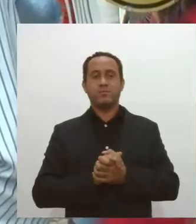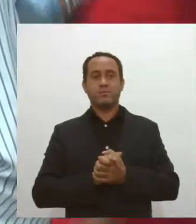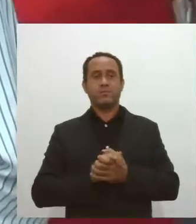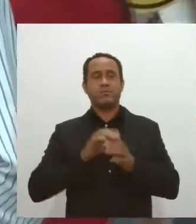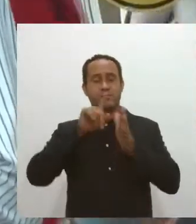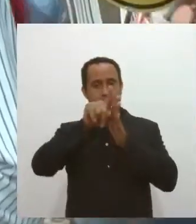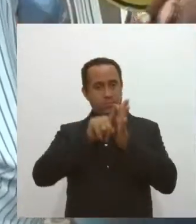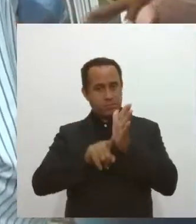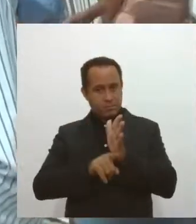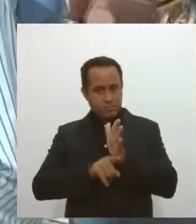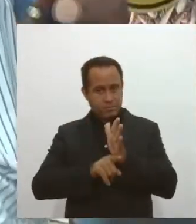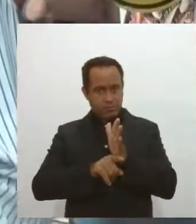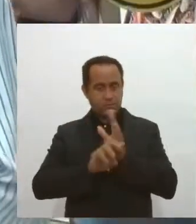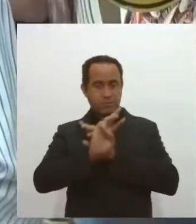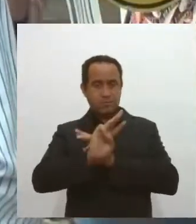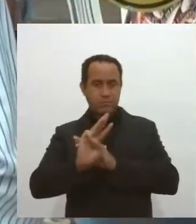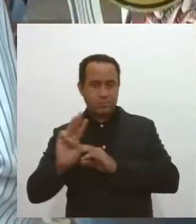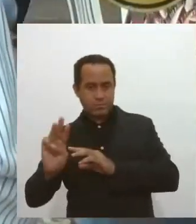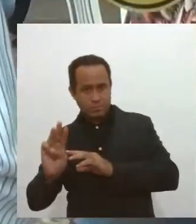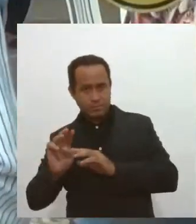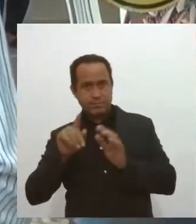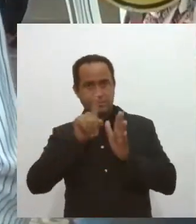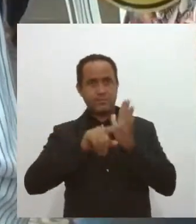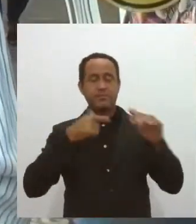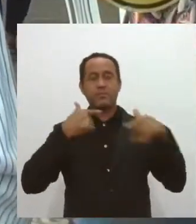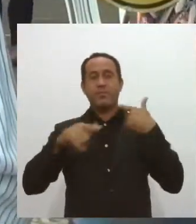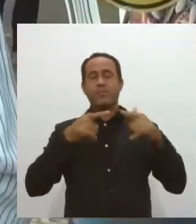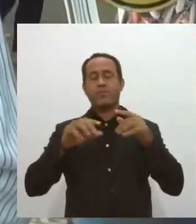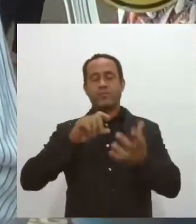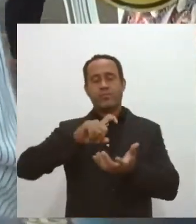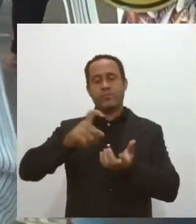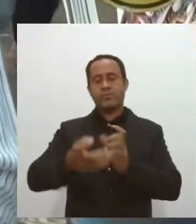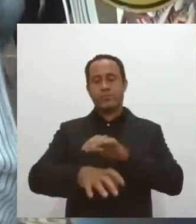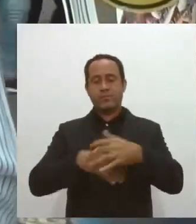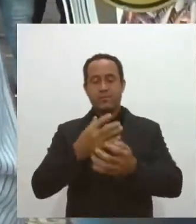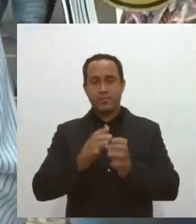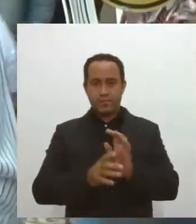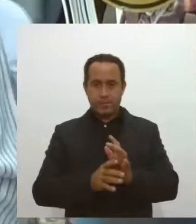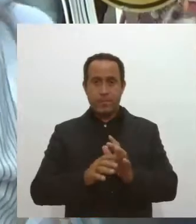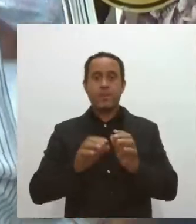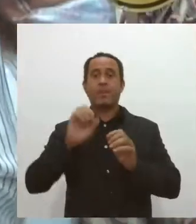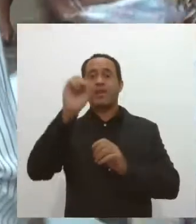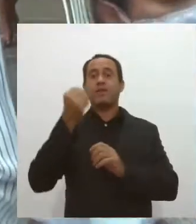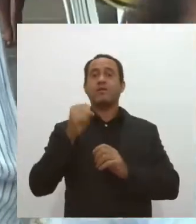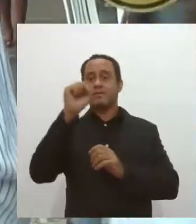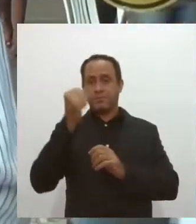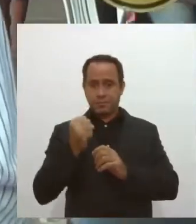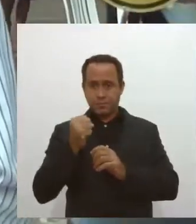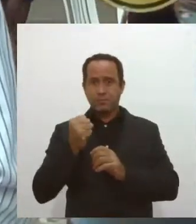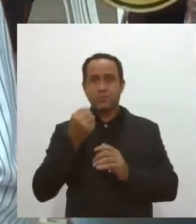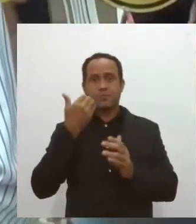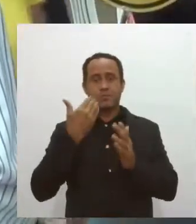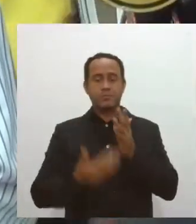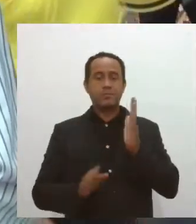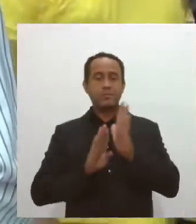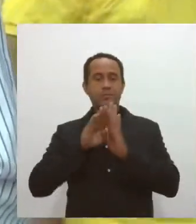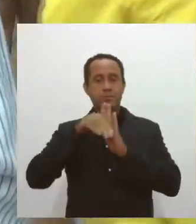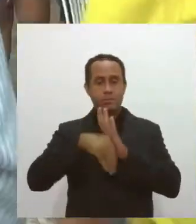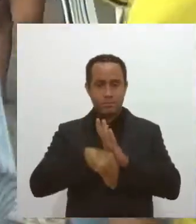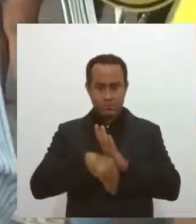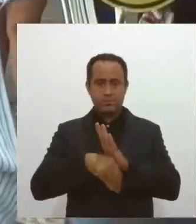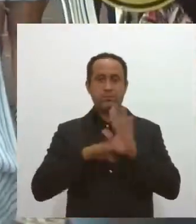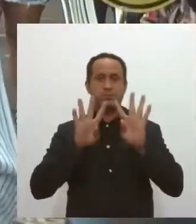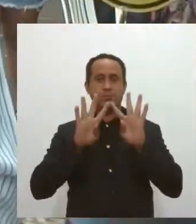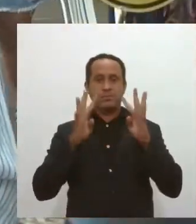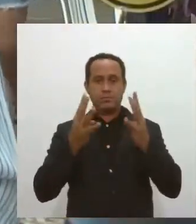dados da plataforma Inloco, que trabalha com geolocalização, Sergipe teve baixa adesão na taxa de isolamento social